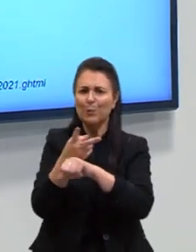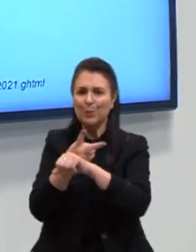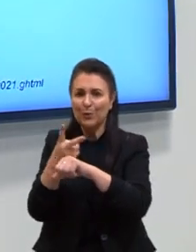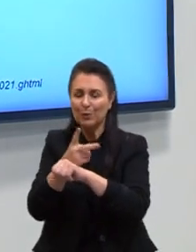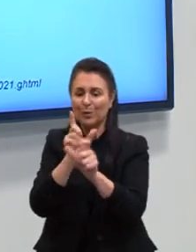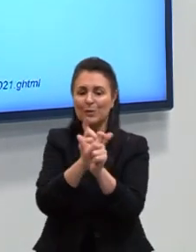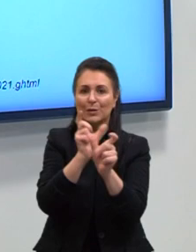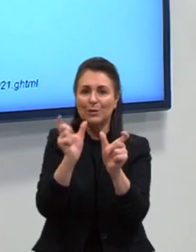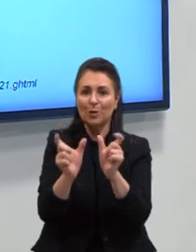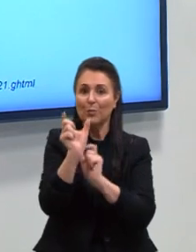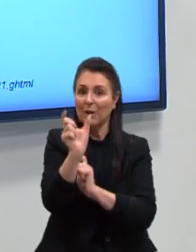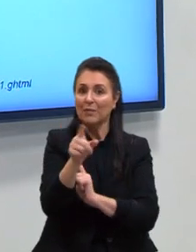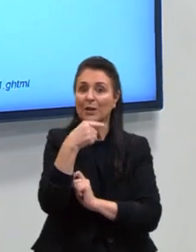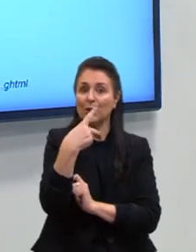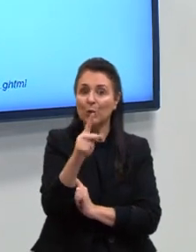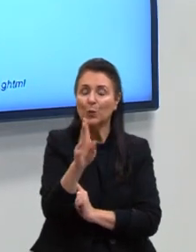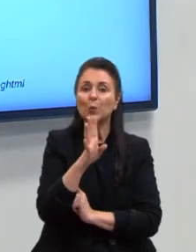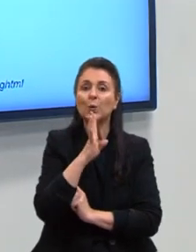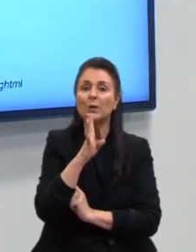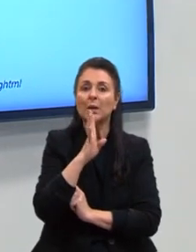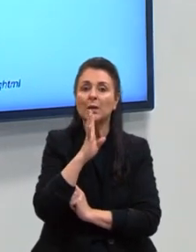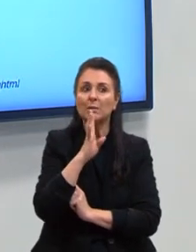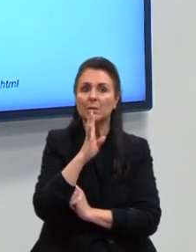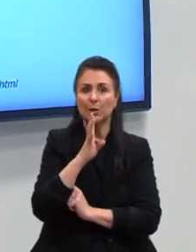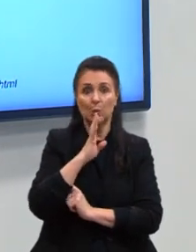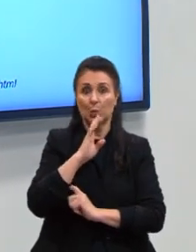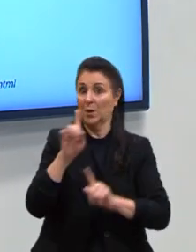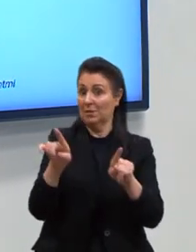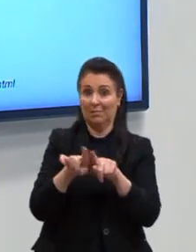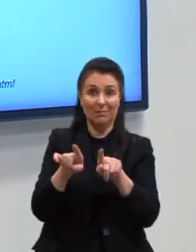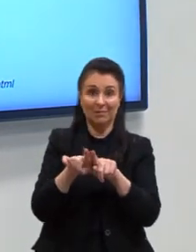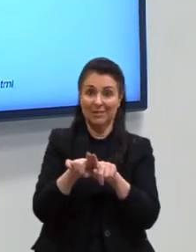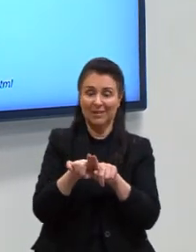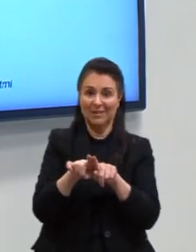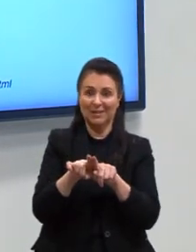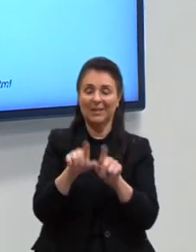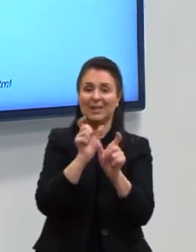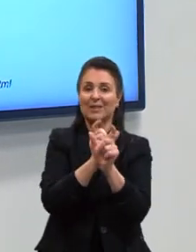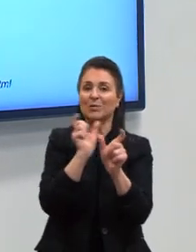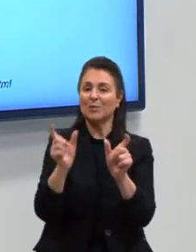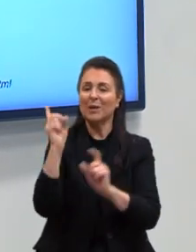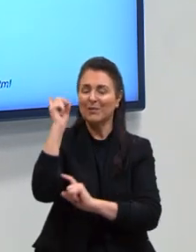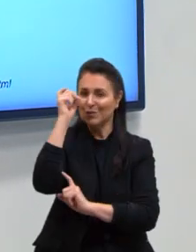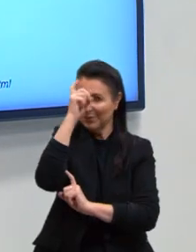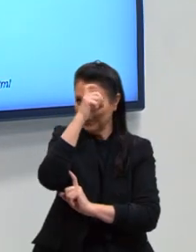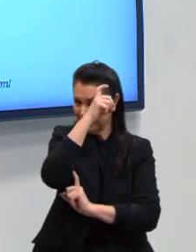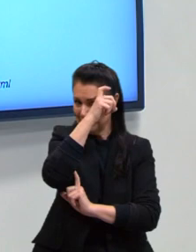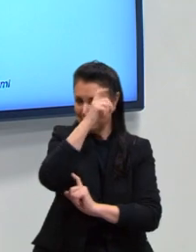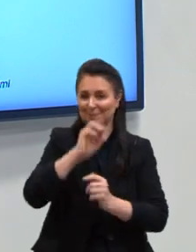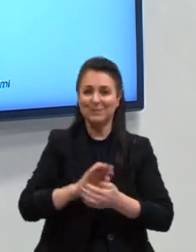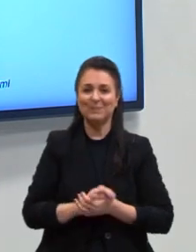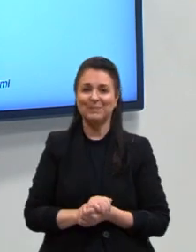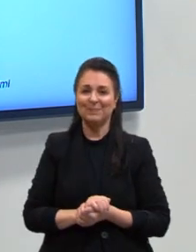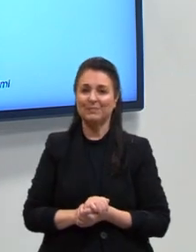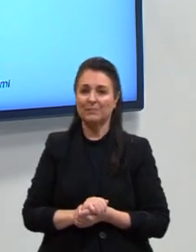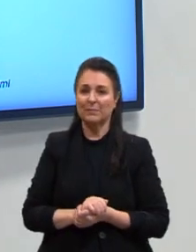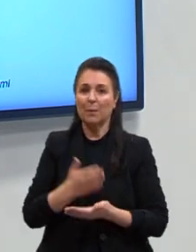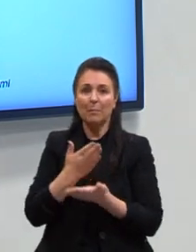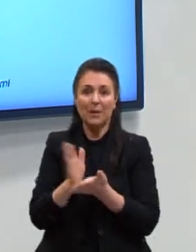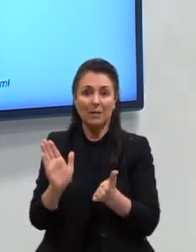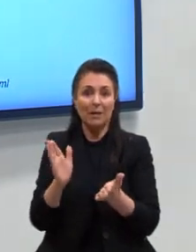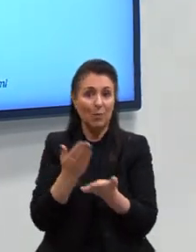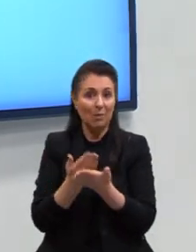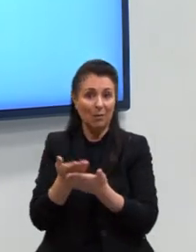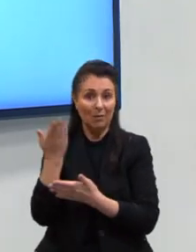Sinônimo das palavras que tu conhece e das que tu não conhece, que são as palavras difíceis. Se tu perdeu as